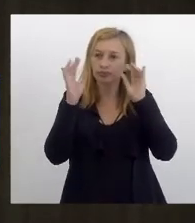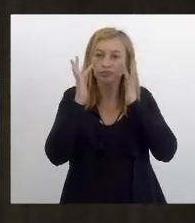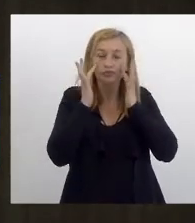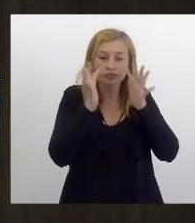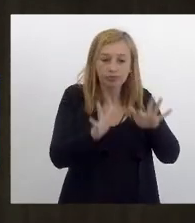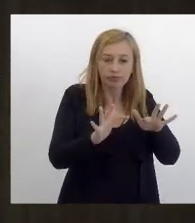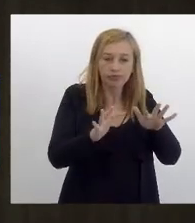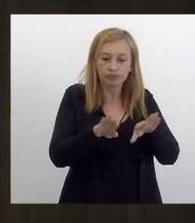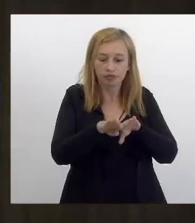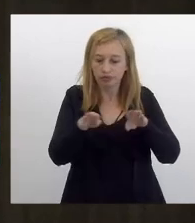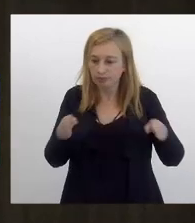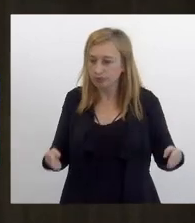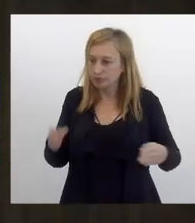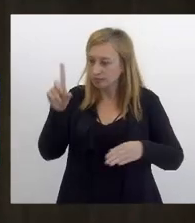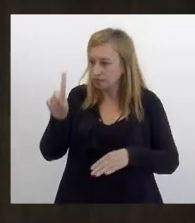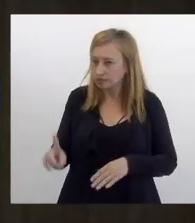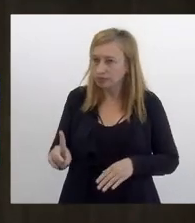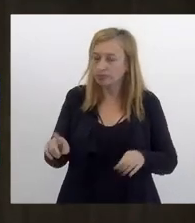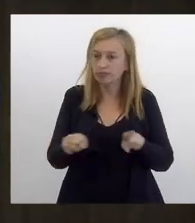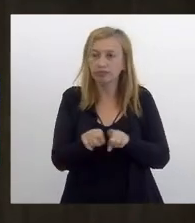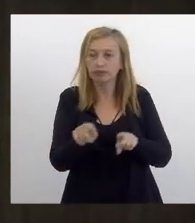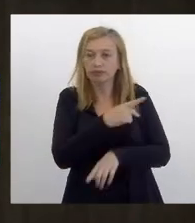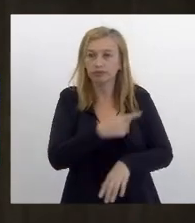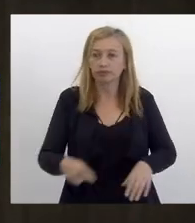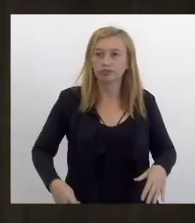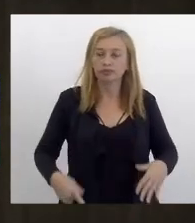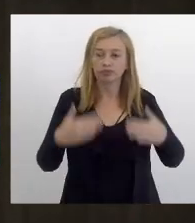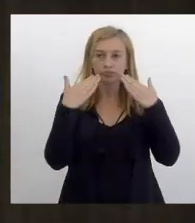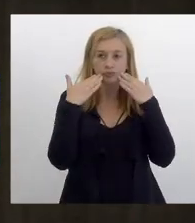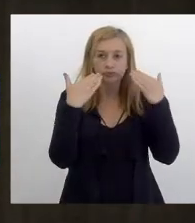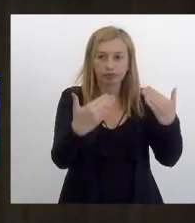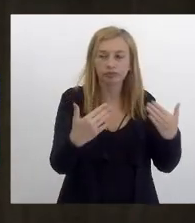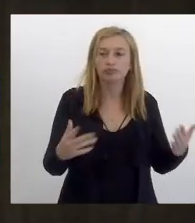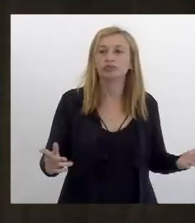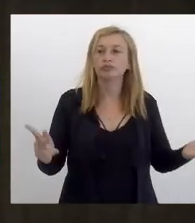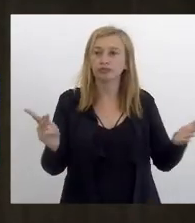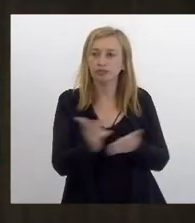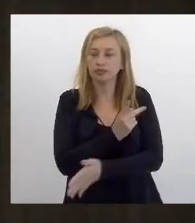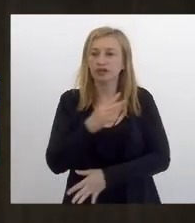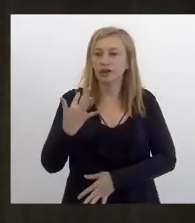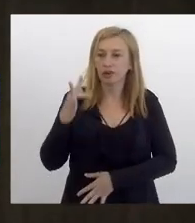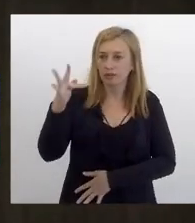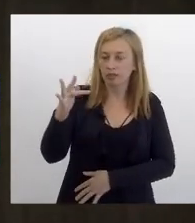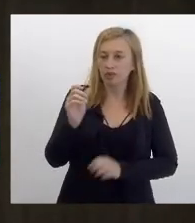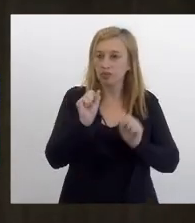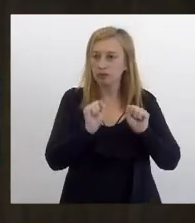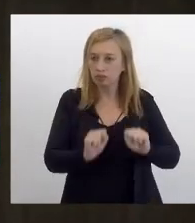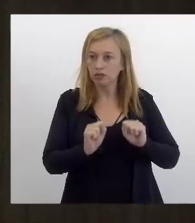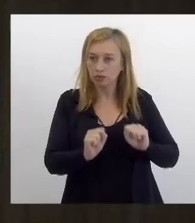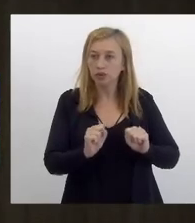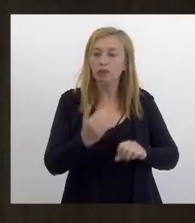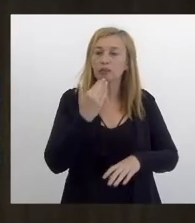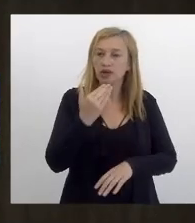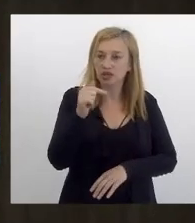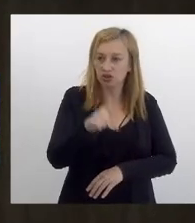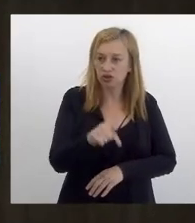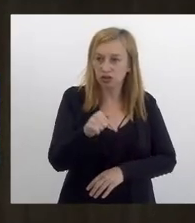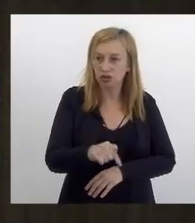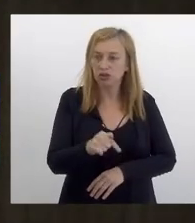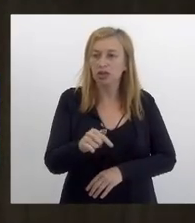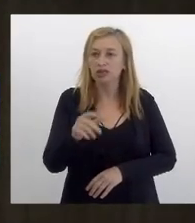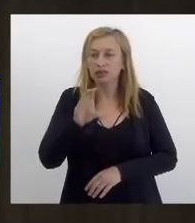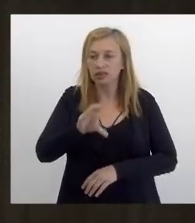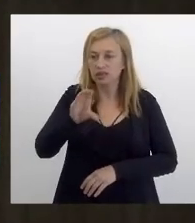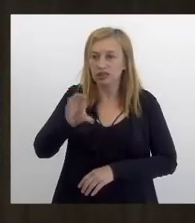da mesa e da presidência para que as audiências públicas possam acontecer o mais brevemente possível pedir aqui que a